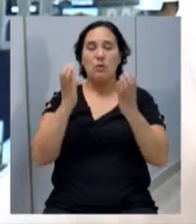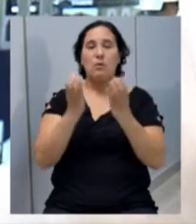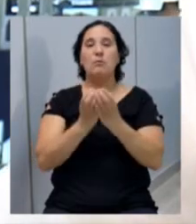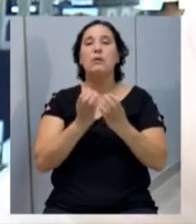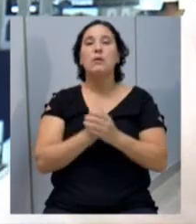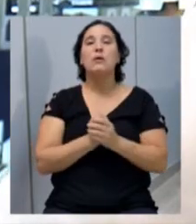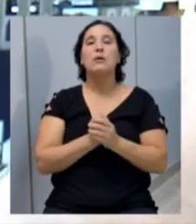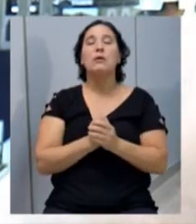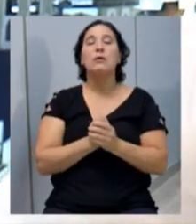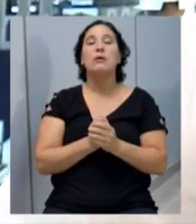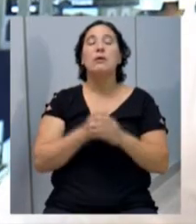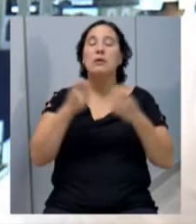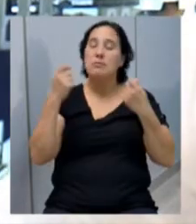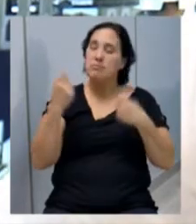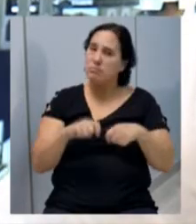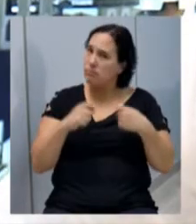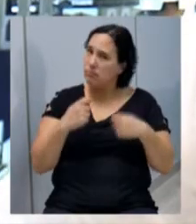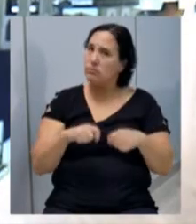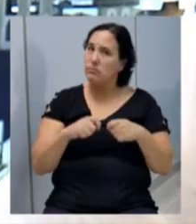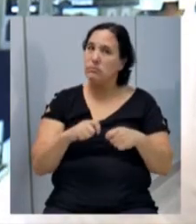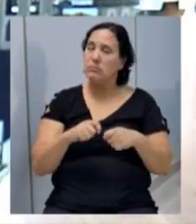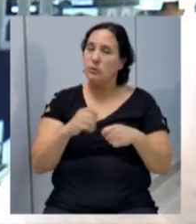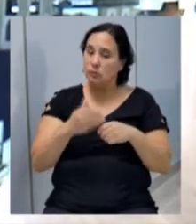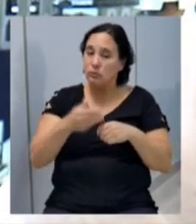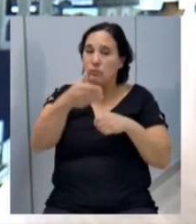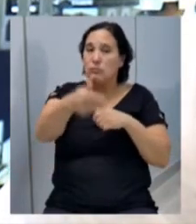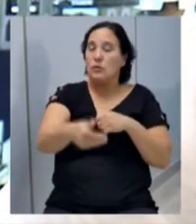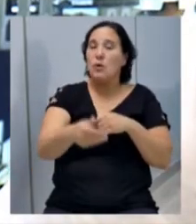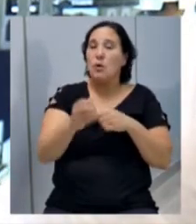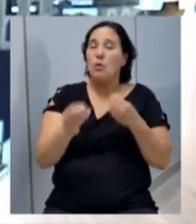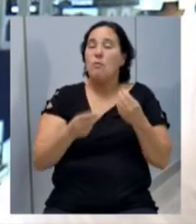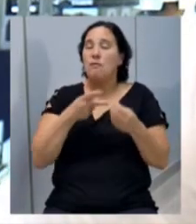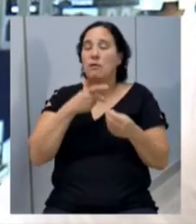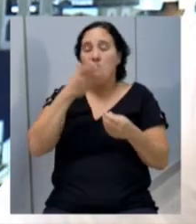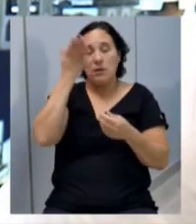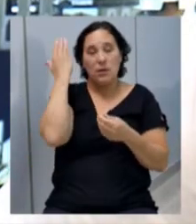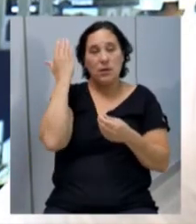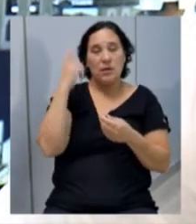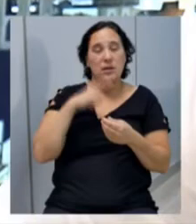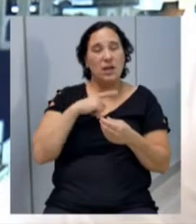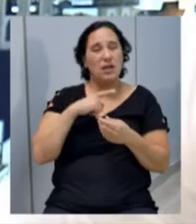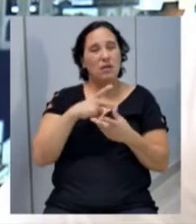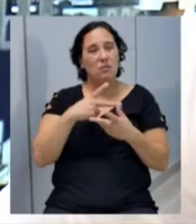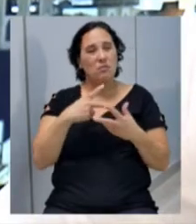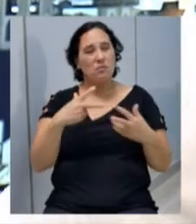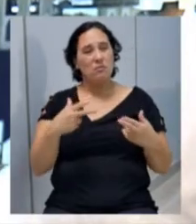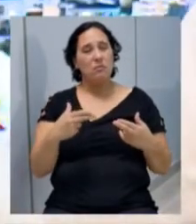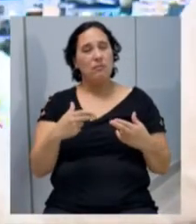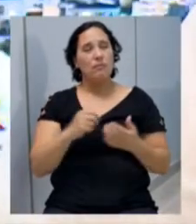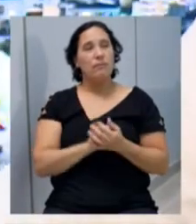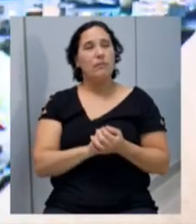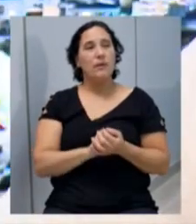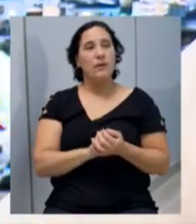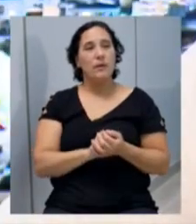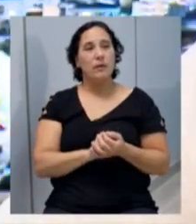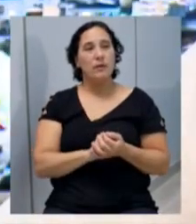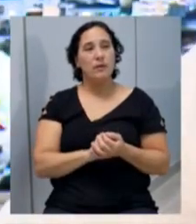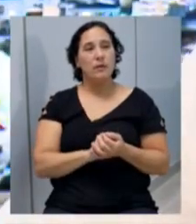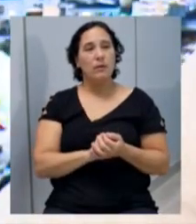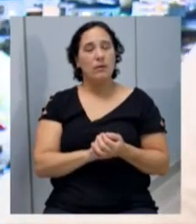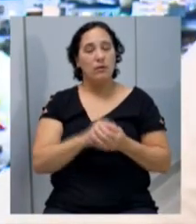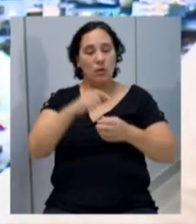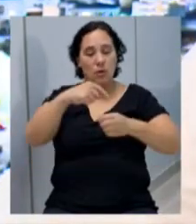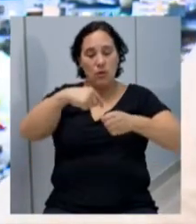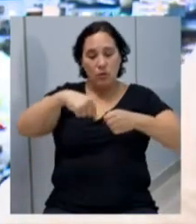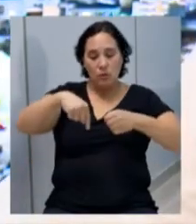Mas é um tema que nós precisamos avançar, como falei outro dia, tem algo que... Estamos aí também com o contorno